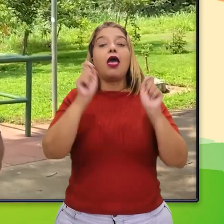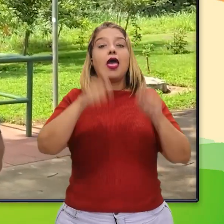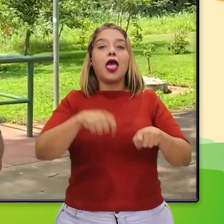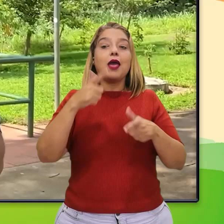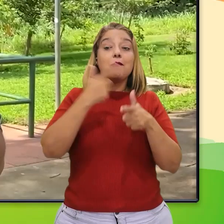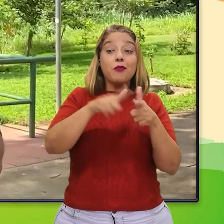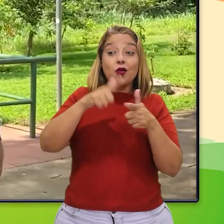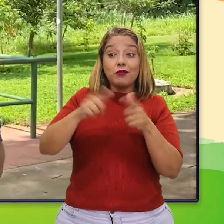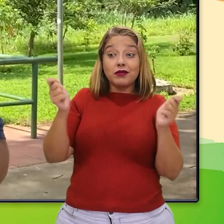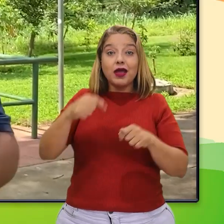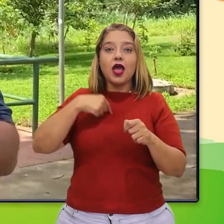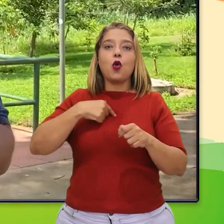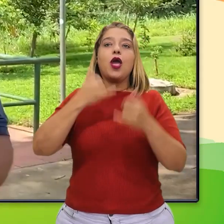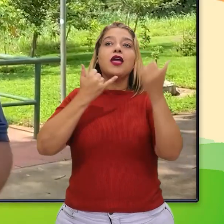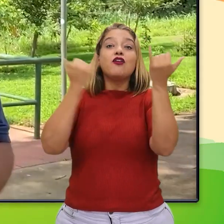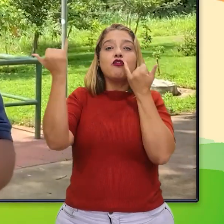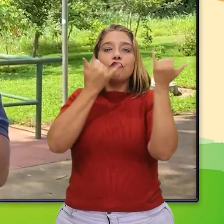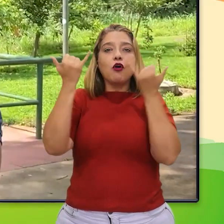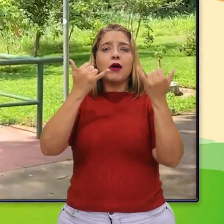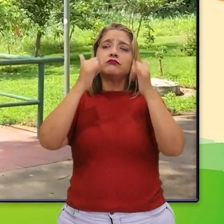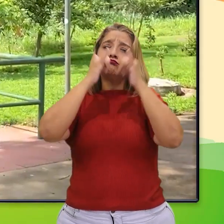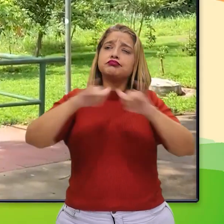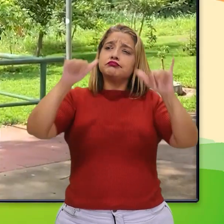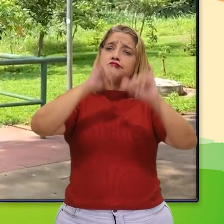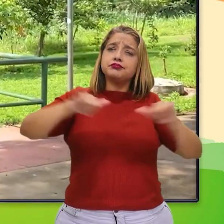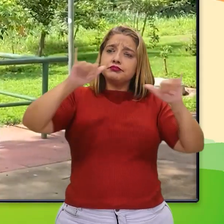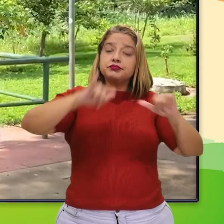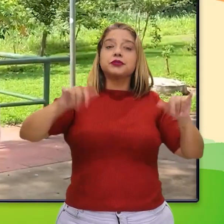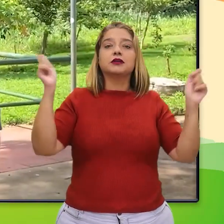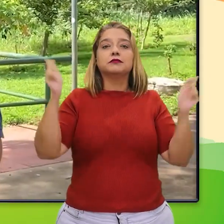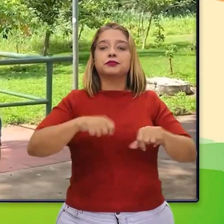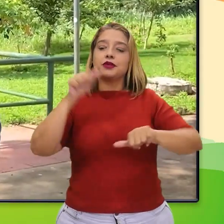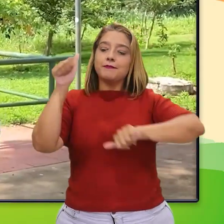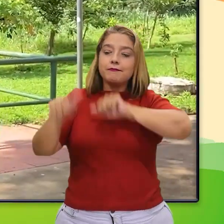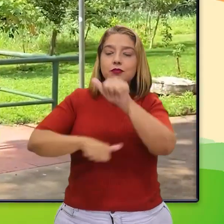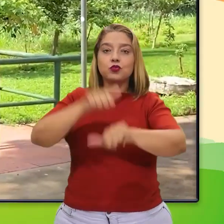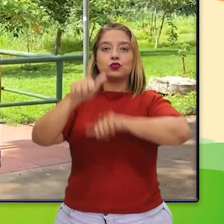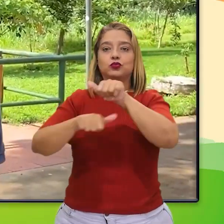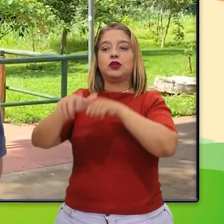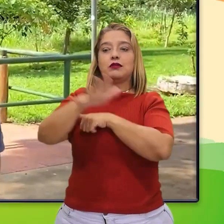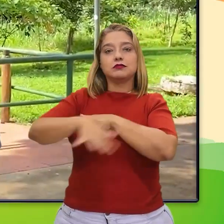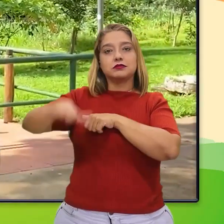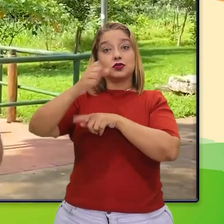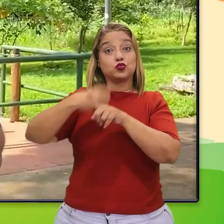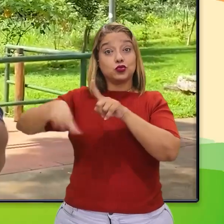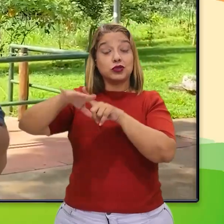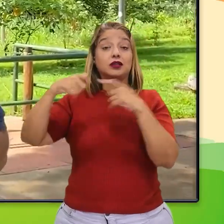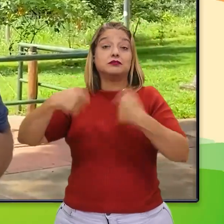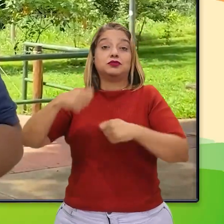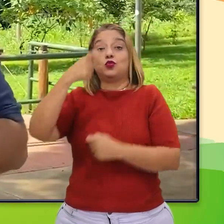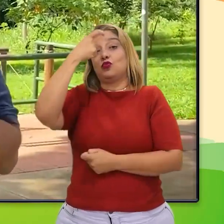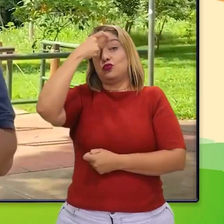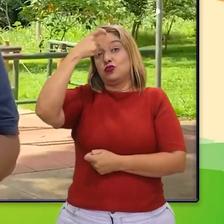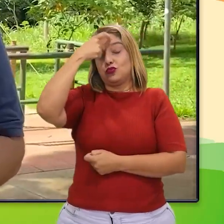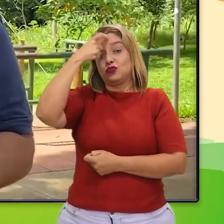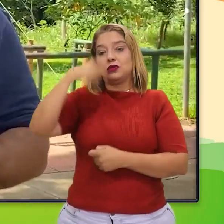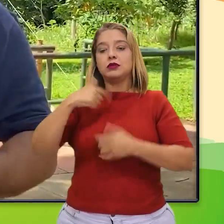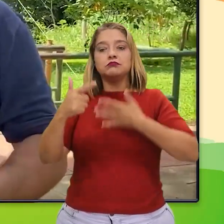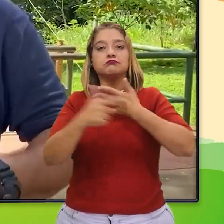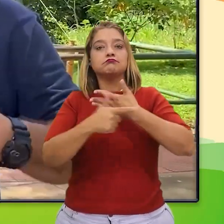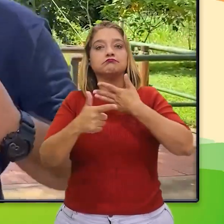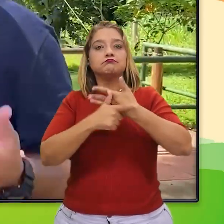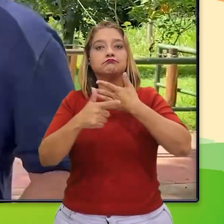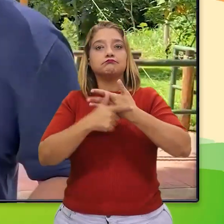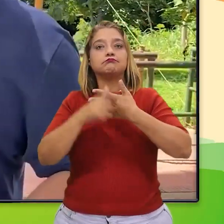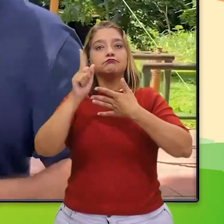a informação para que a gente possa transformar através da educação uma sociedade mais consciente e que tenha ciência do seu papel